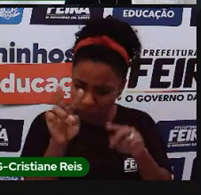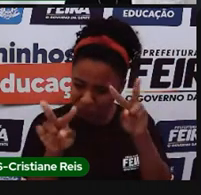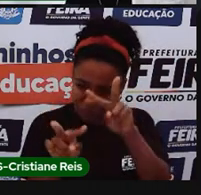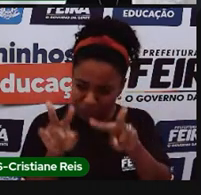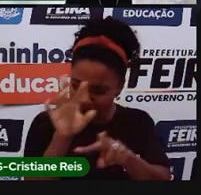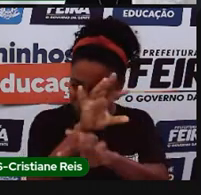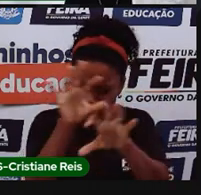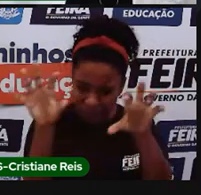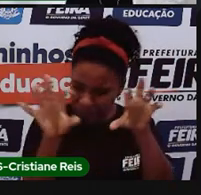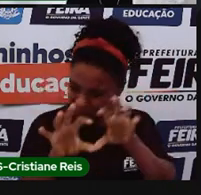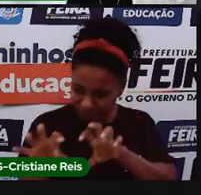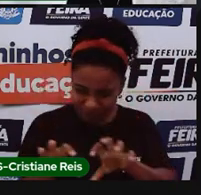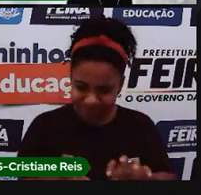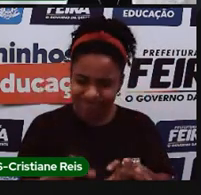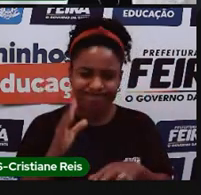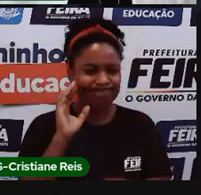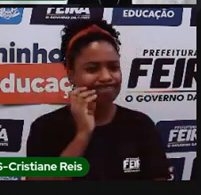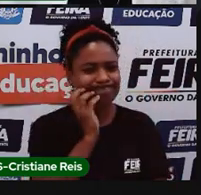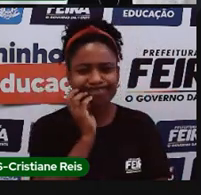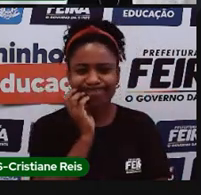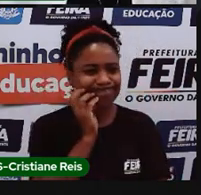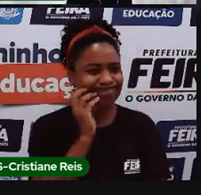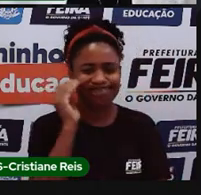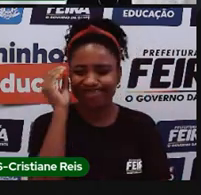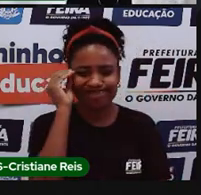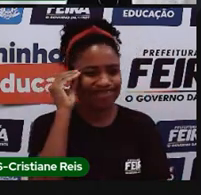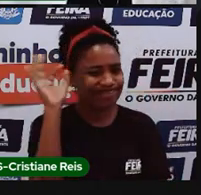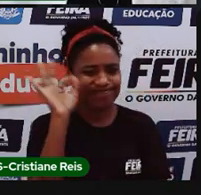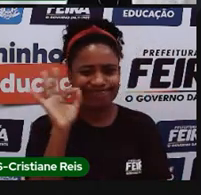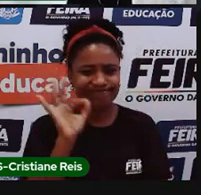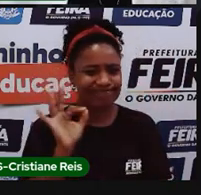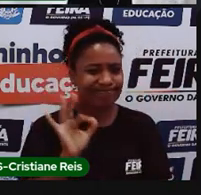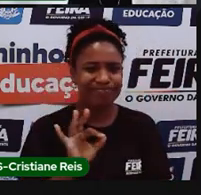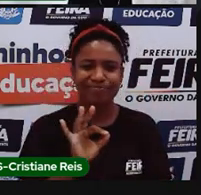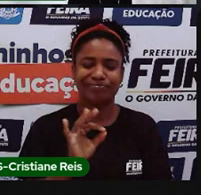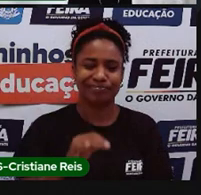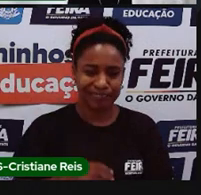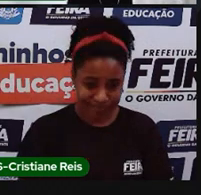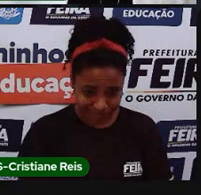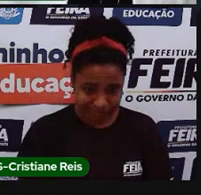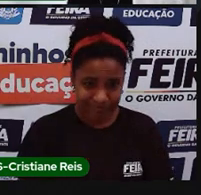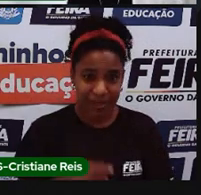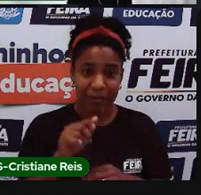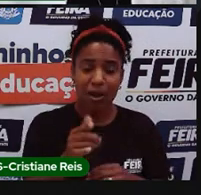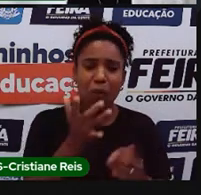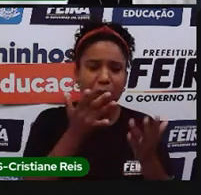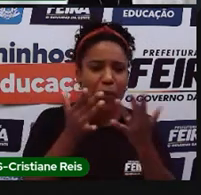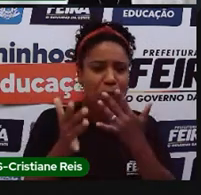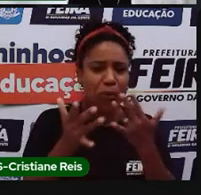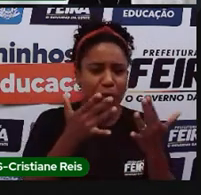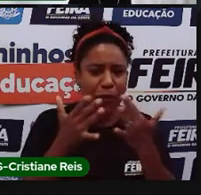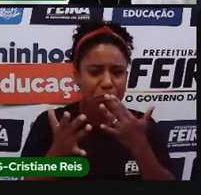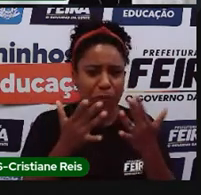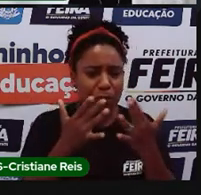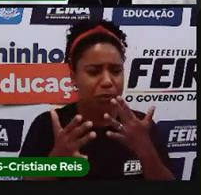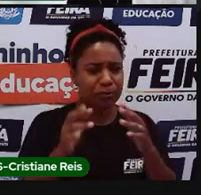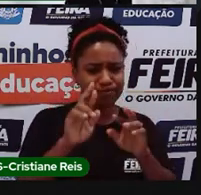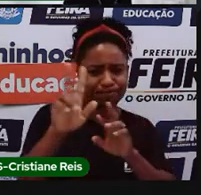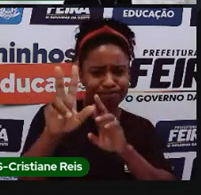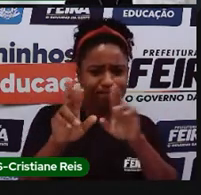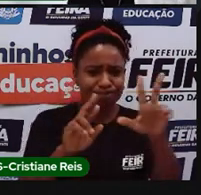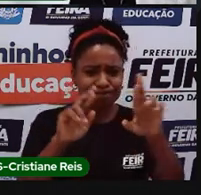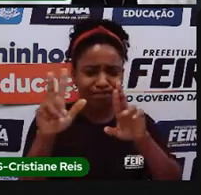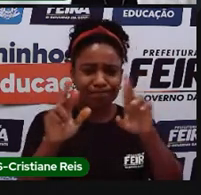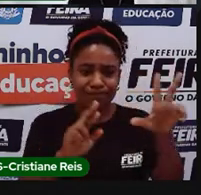pouco para mim. Mas essas cores, eu percebo que tem alguma diferença delas, elas querem dizer alguma coisa, né?